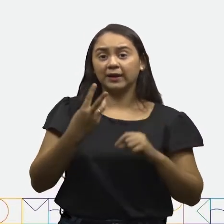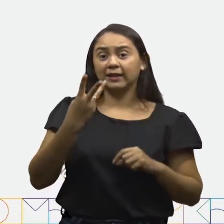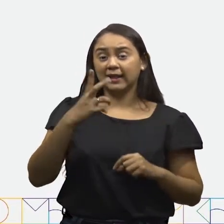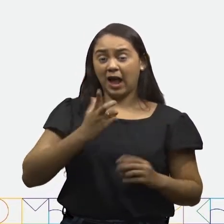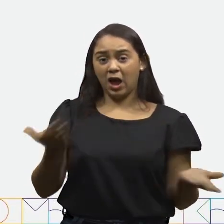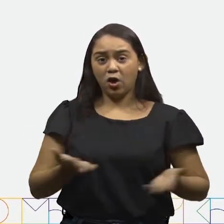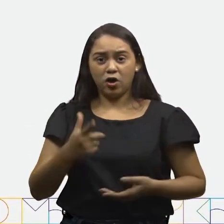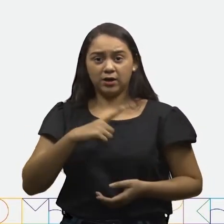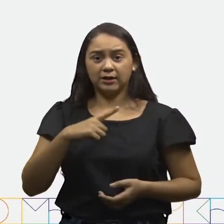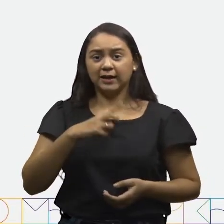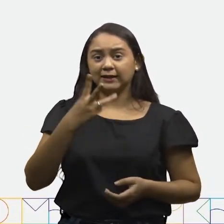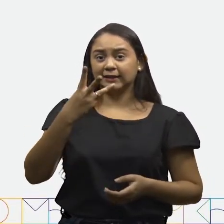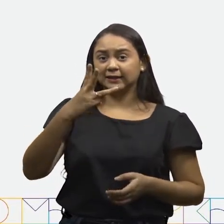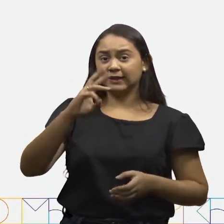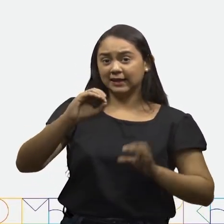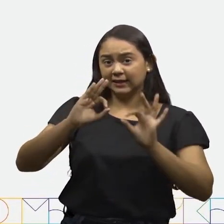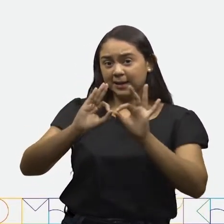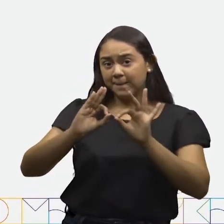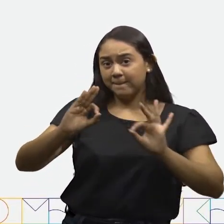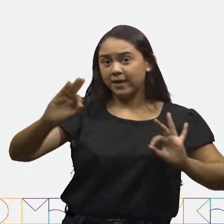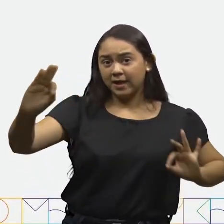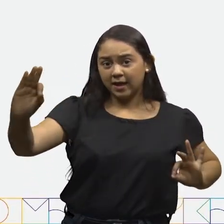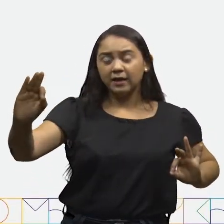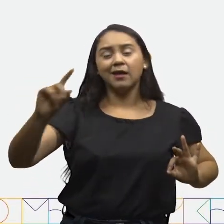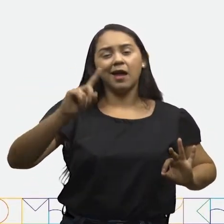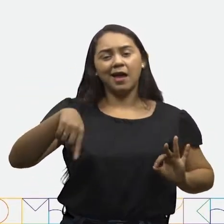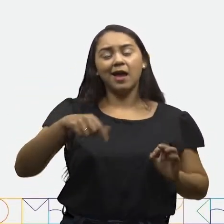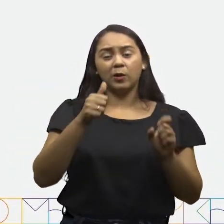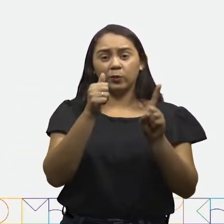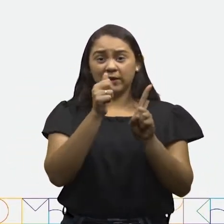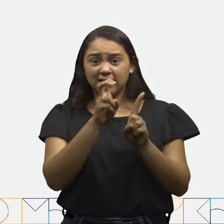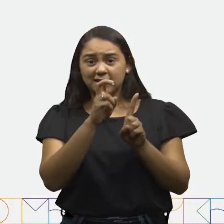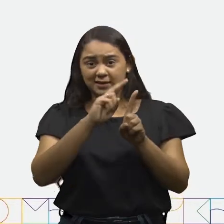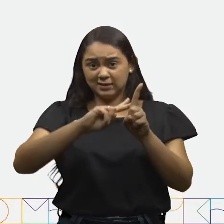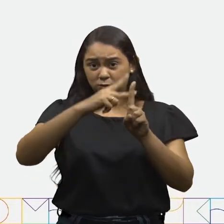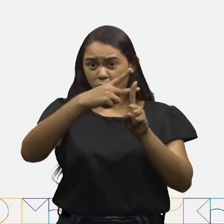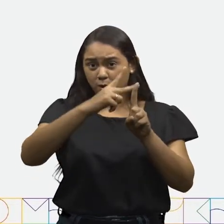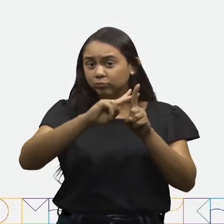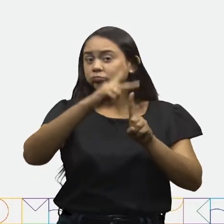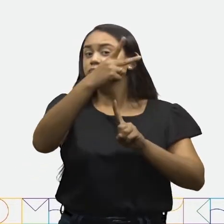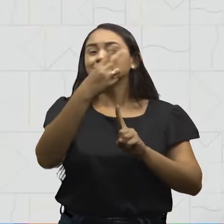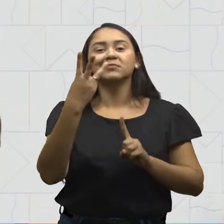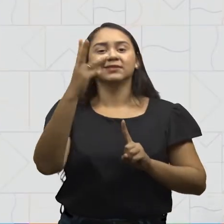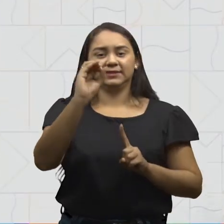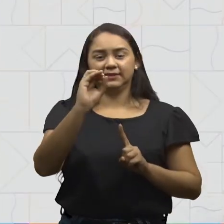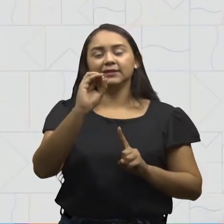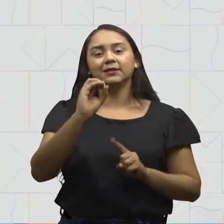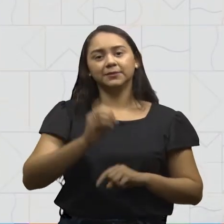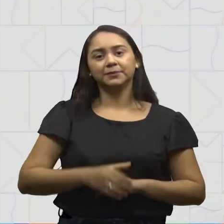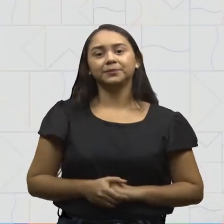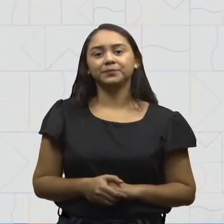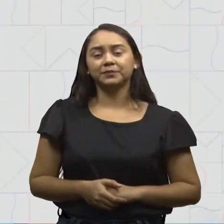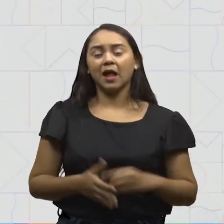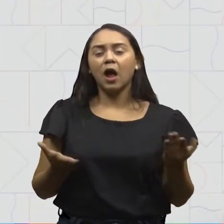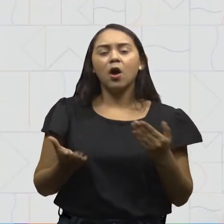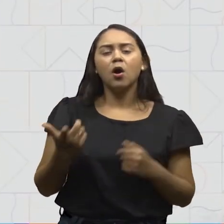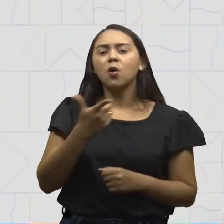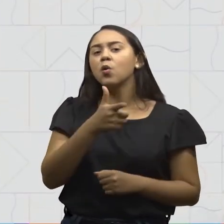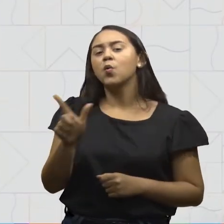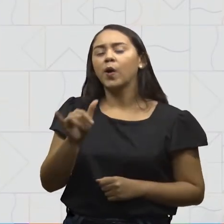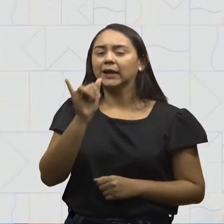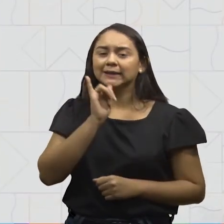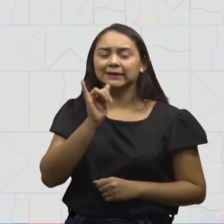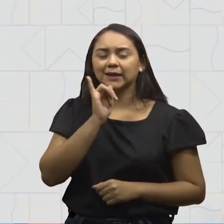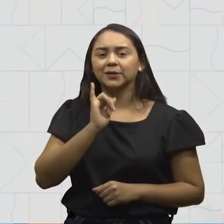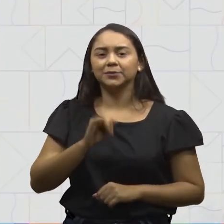30 metros, pois 30 é o dobro de 15. Vamos juntos a